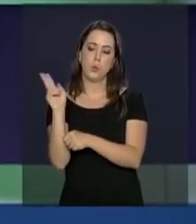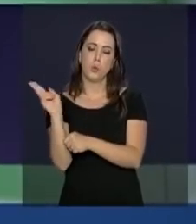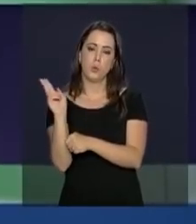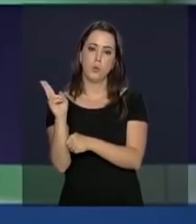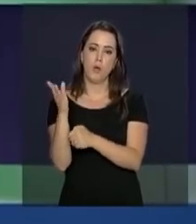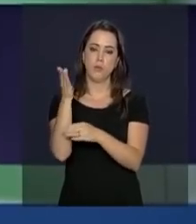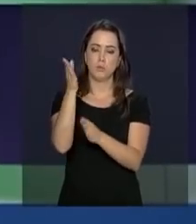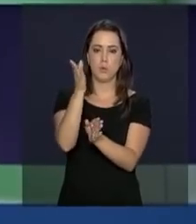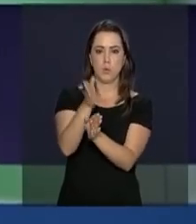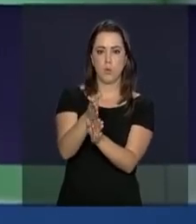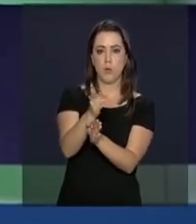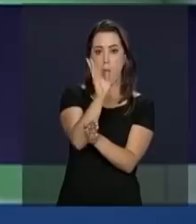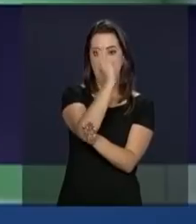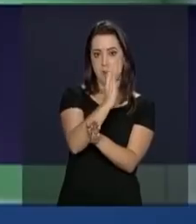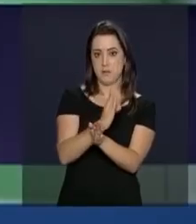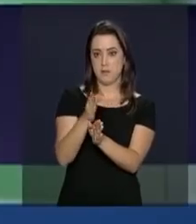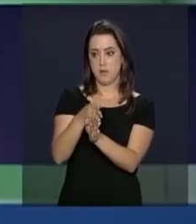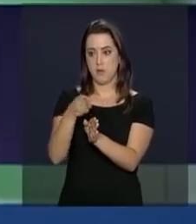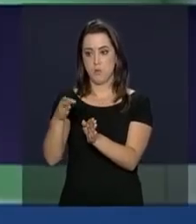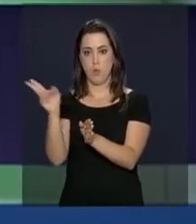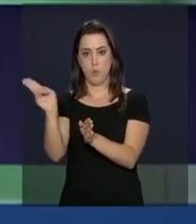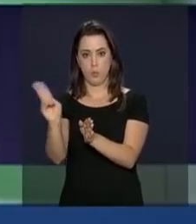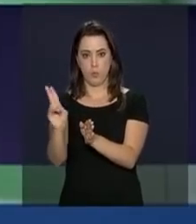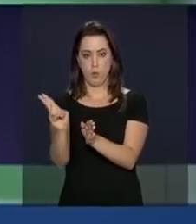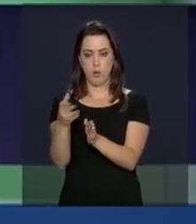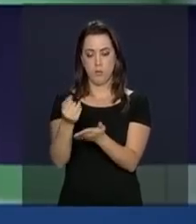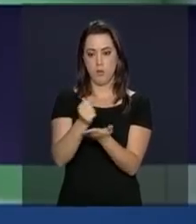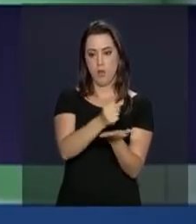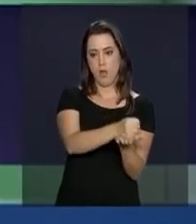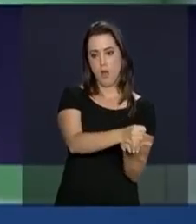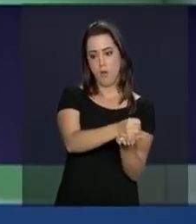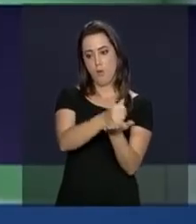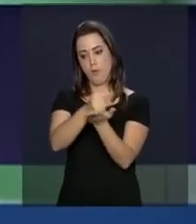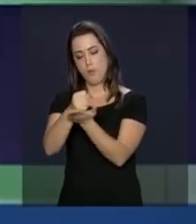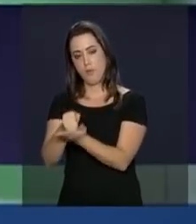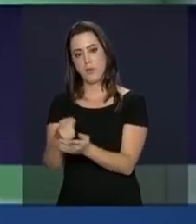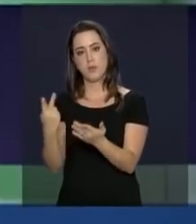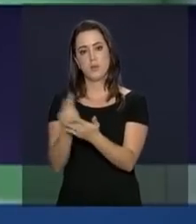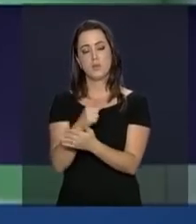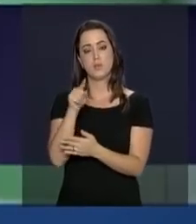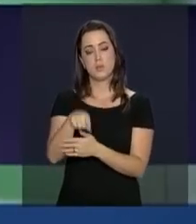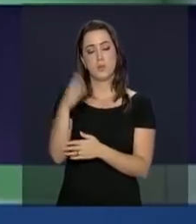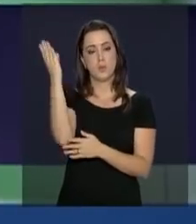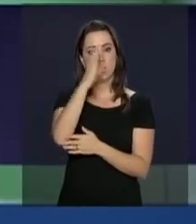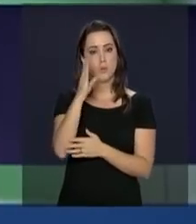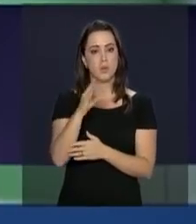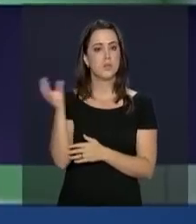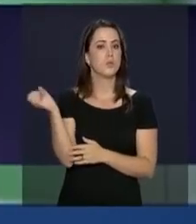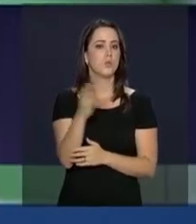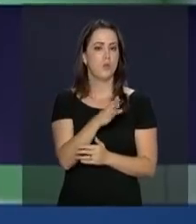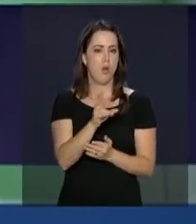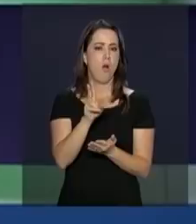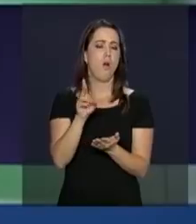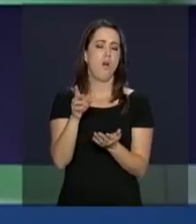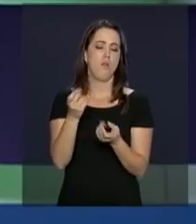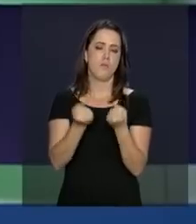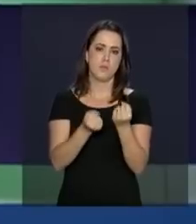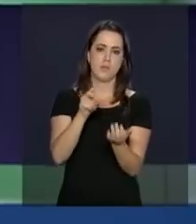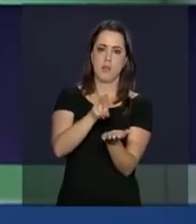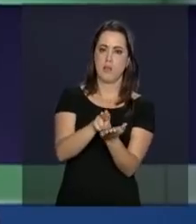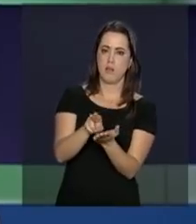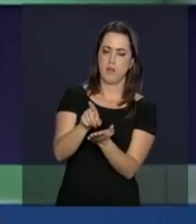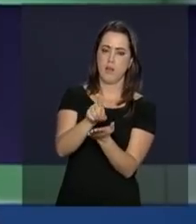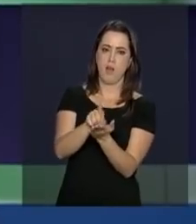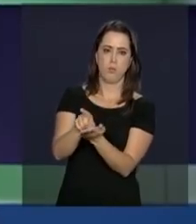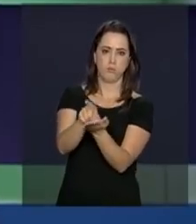fronteira entre o Brasil e o Uruguai. A doação foi feita porque, no Brasil, os equipamentos foram substituídos por novas viaturas. E, no início